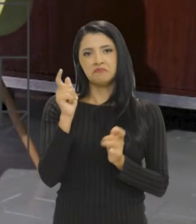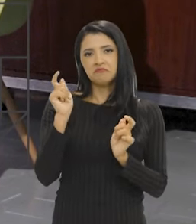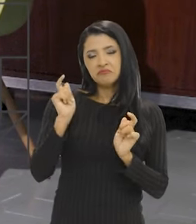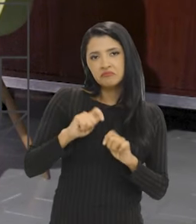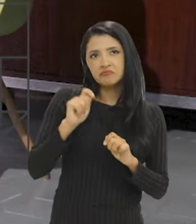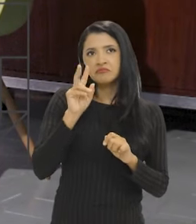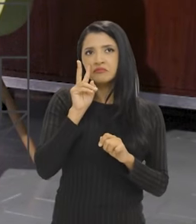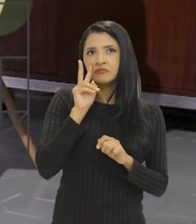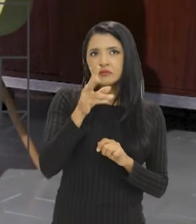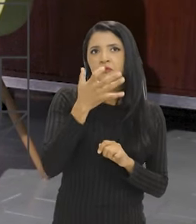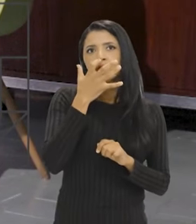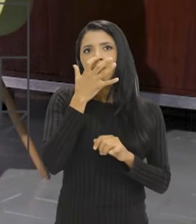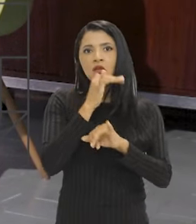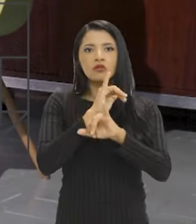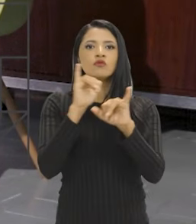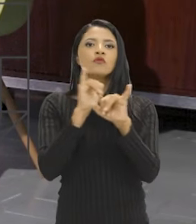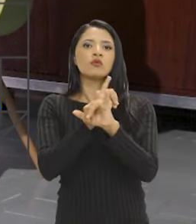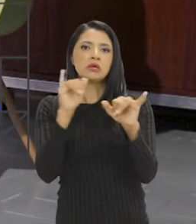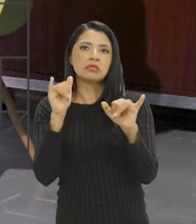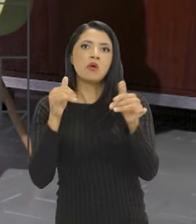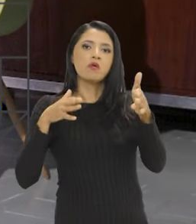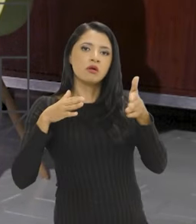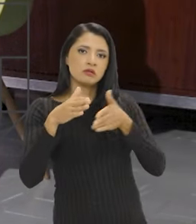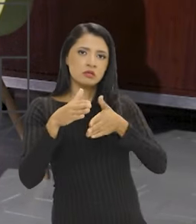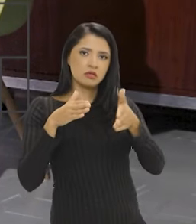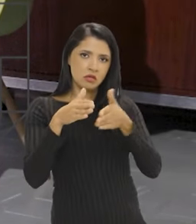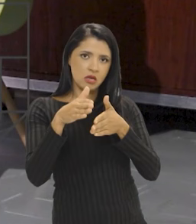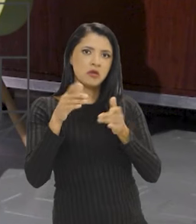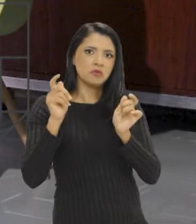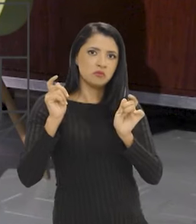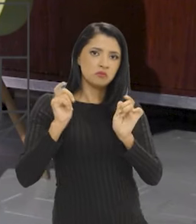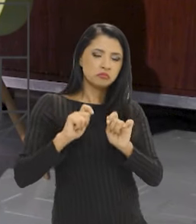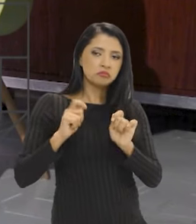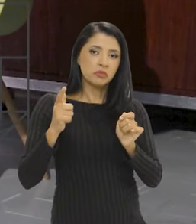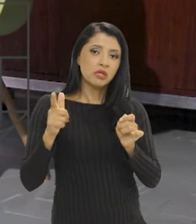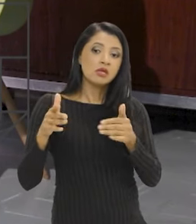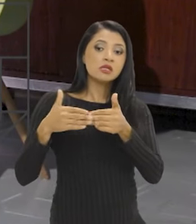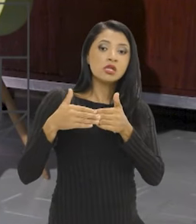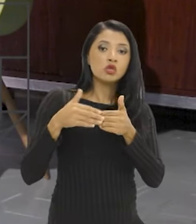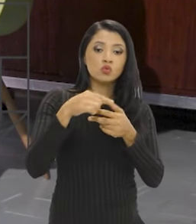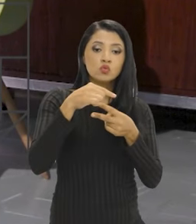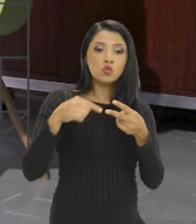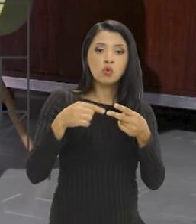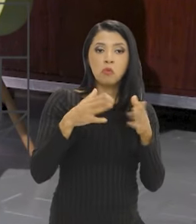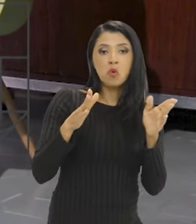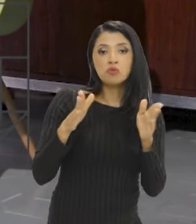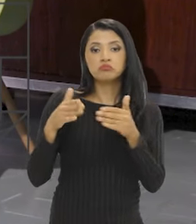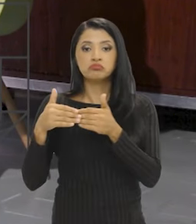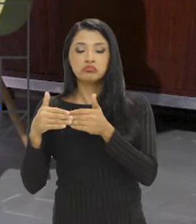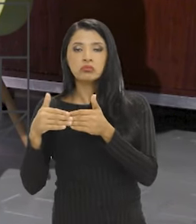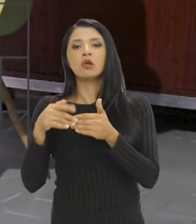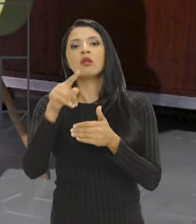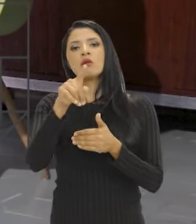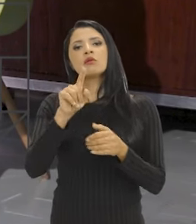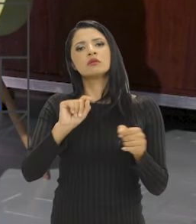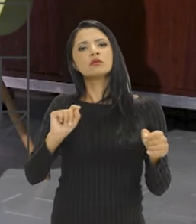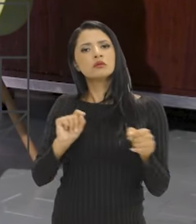aquilo que é passível de divulgação, de acesso público e restrito, está sendo